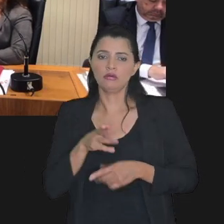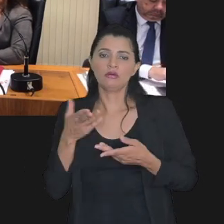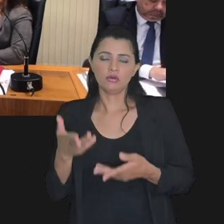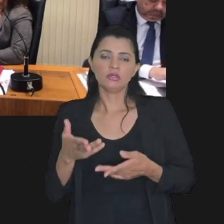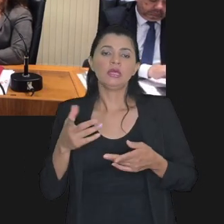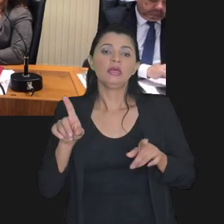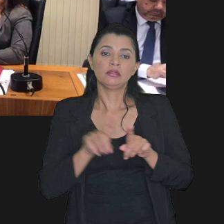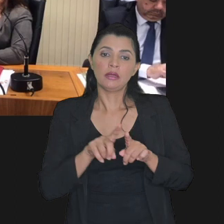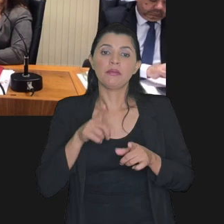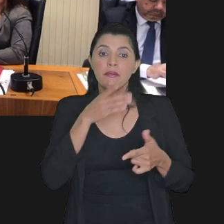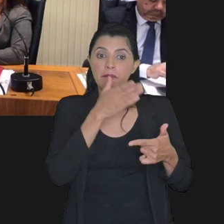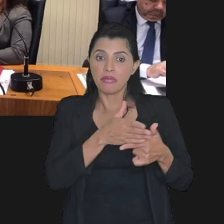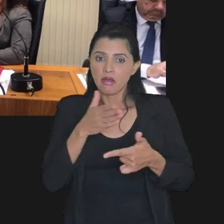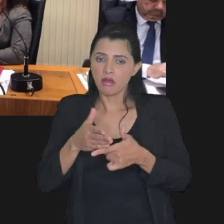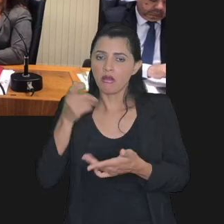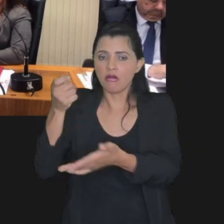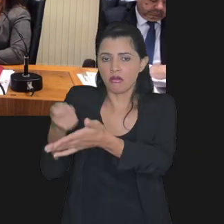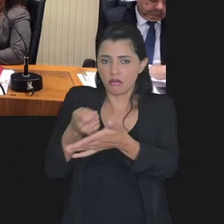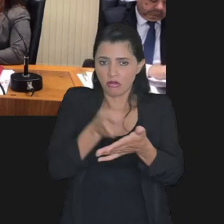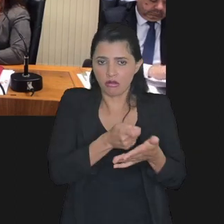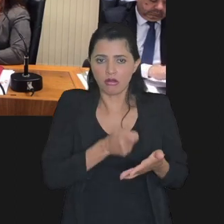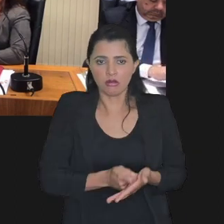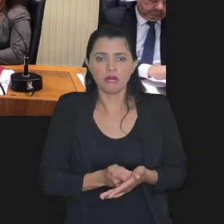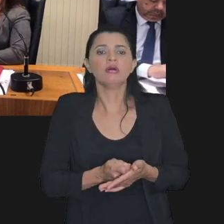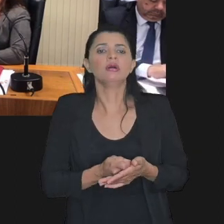honrar as parcelas da